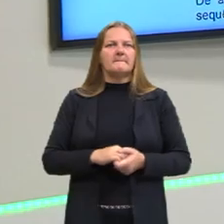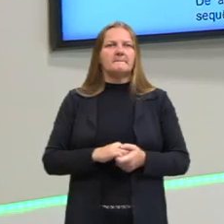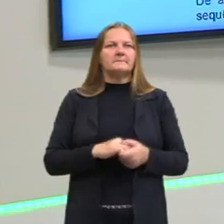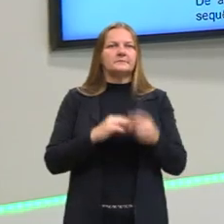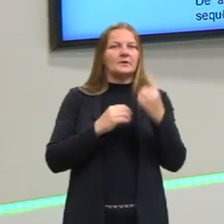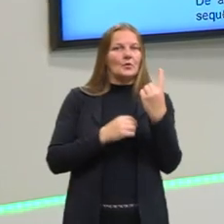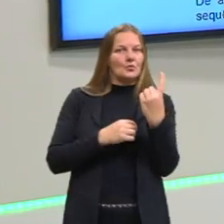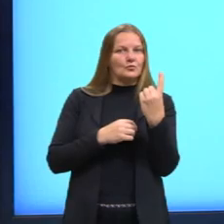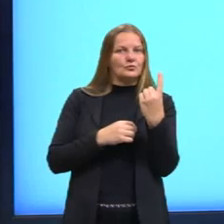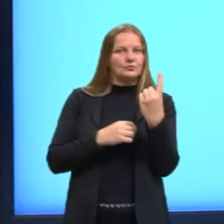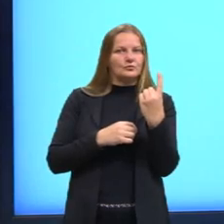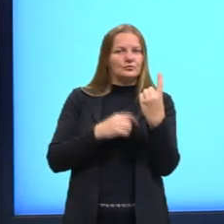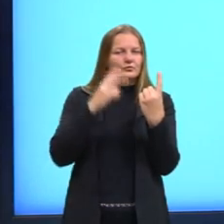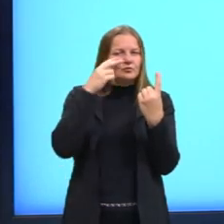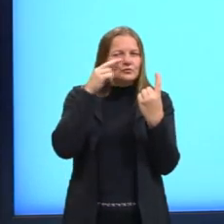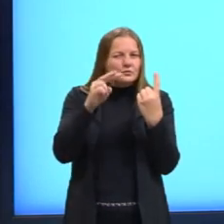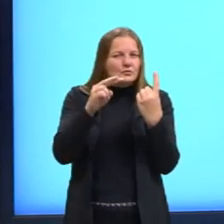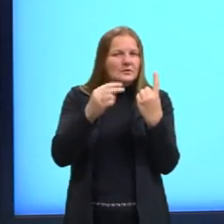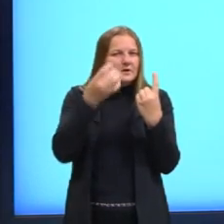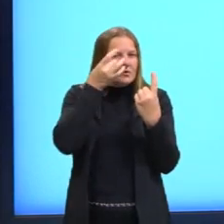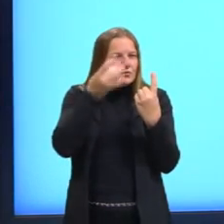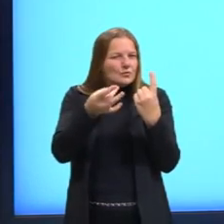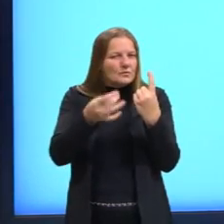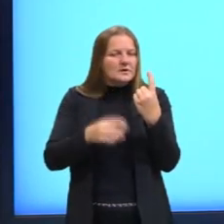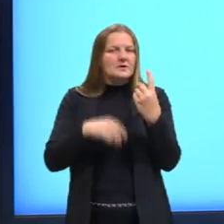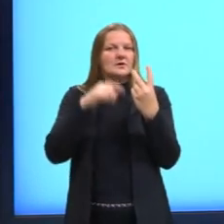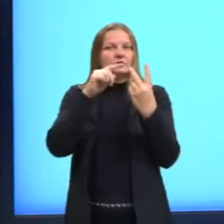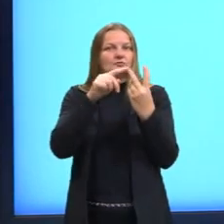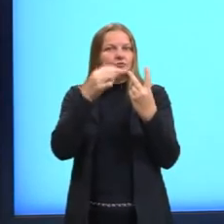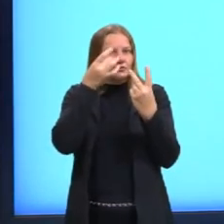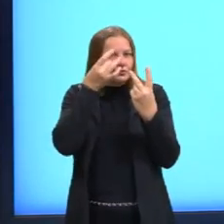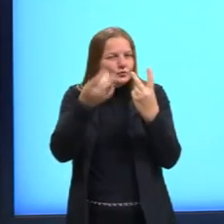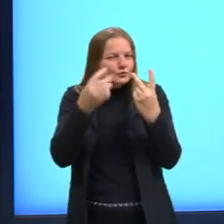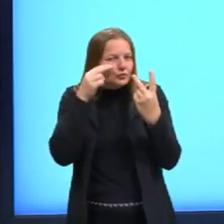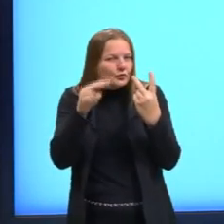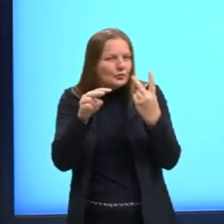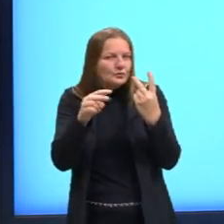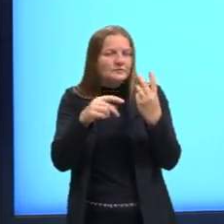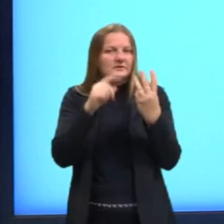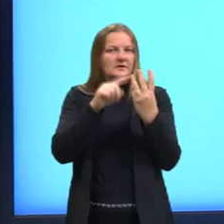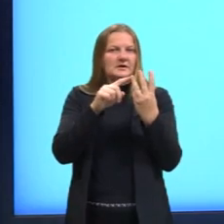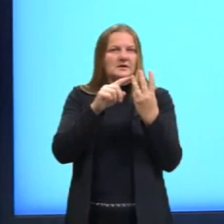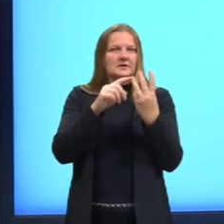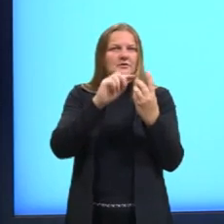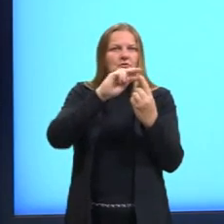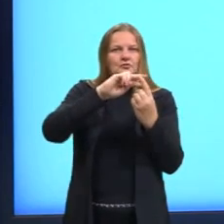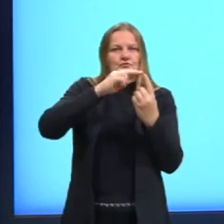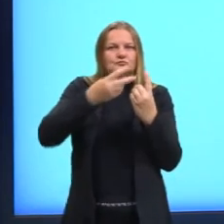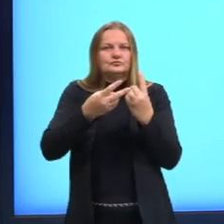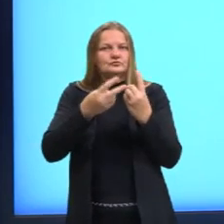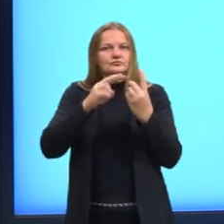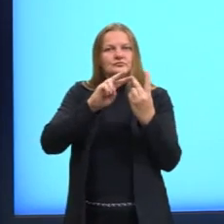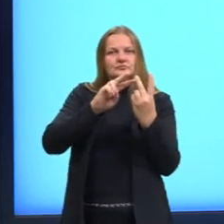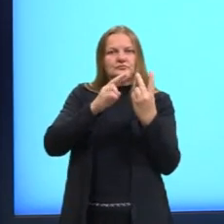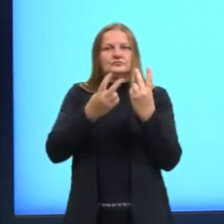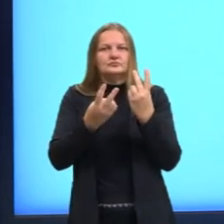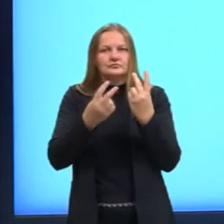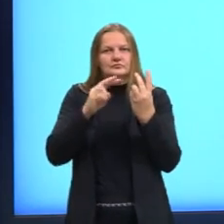figura um, depois olhando para a figura dois, que é a composição de três vezes a figura um, numa